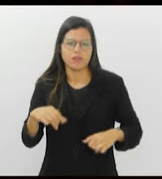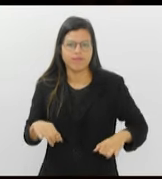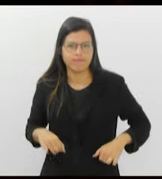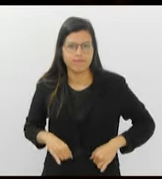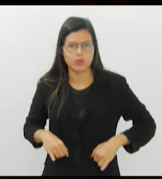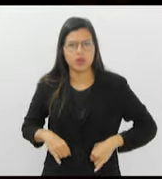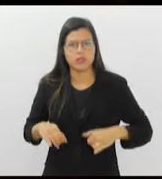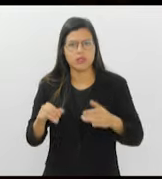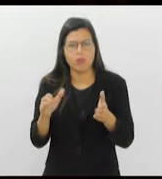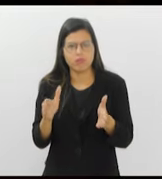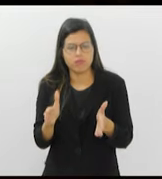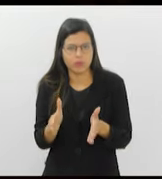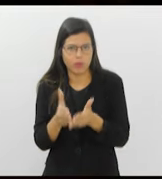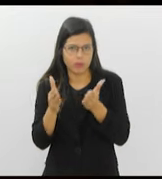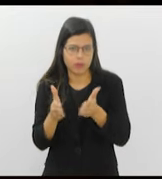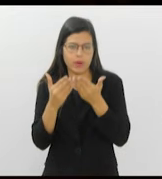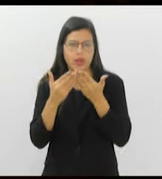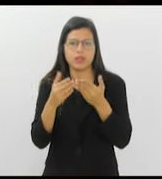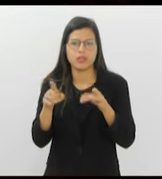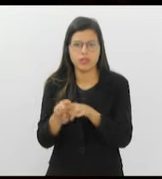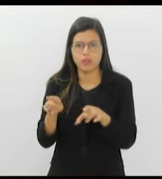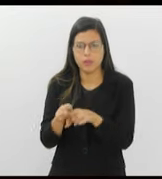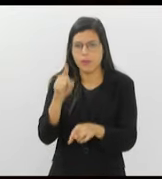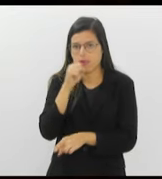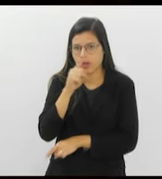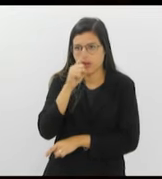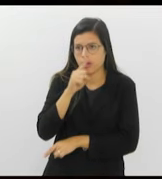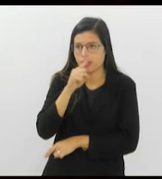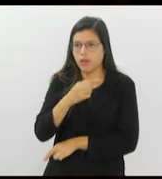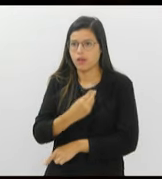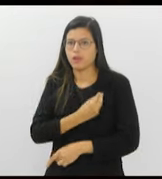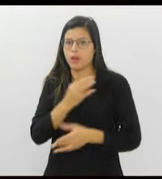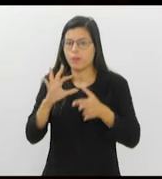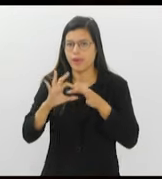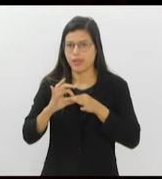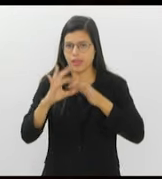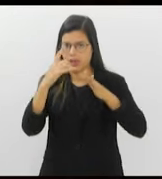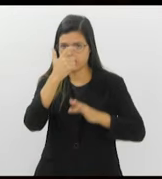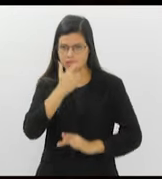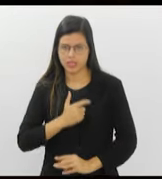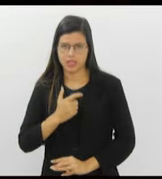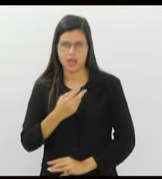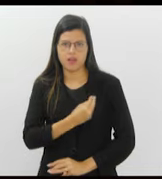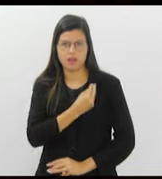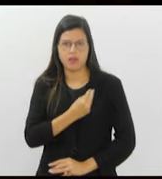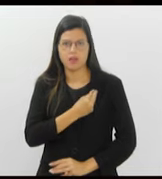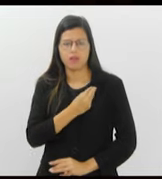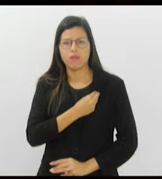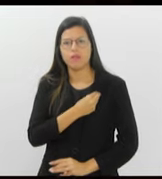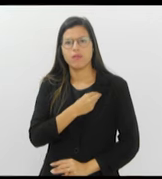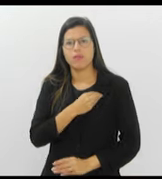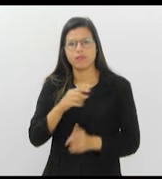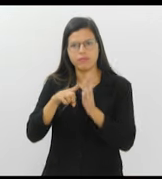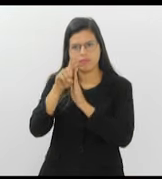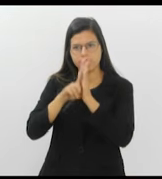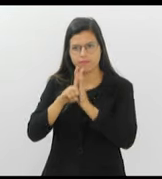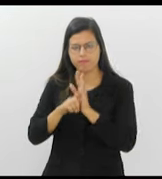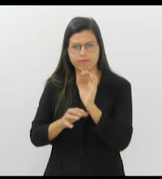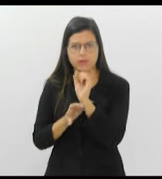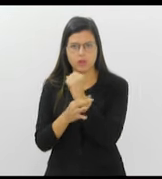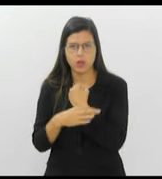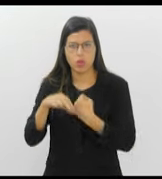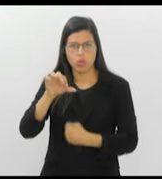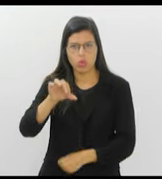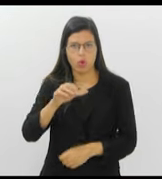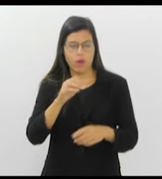pobreza. De acordo com o relatório, elas vivem liberdade de ser e viver da rede de observatórios de segurança. Dos nove estados